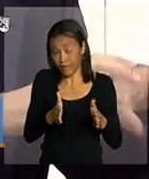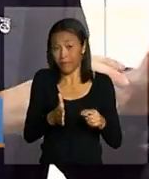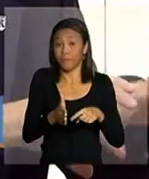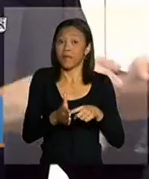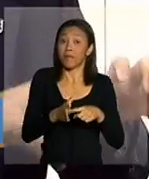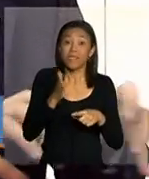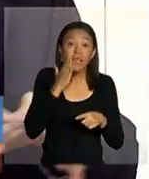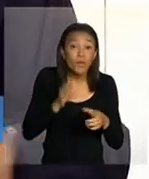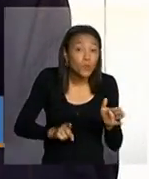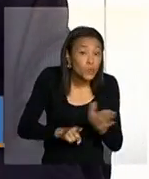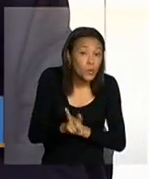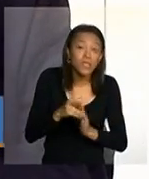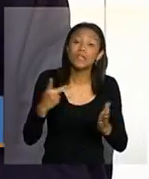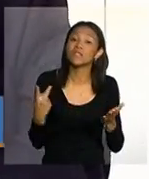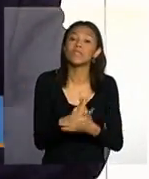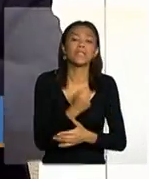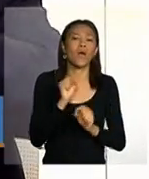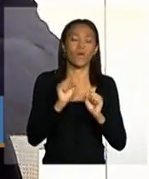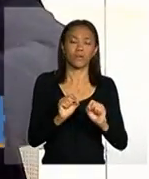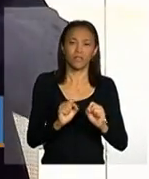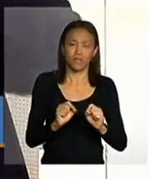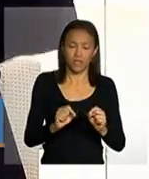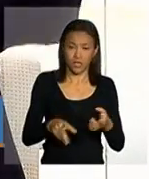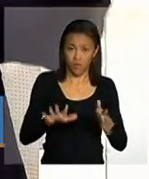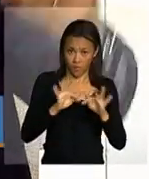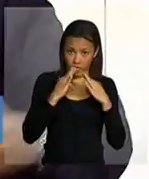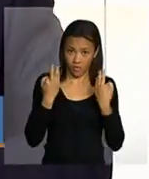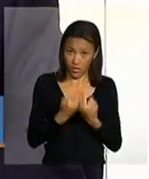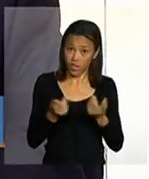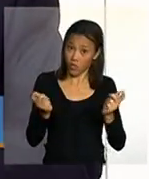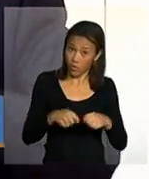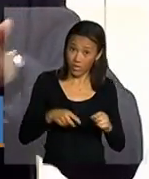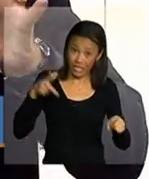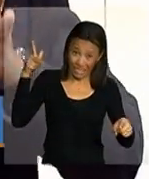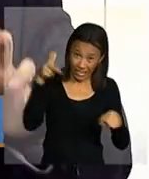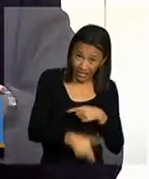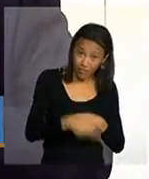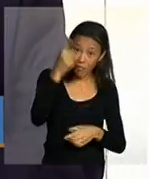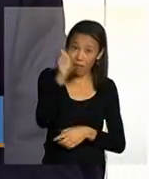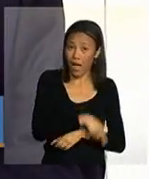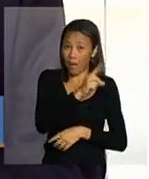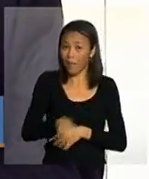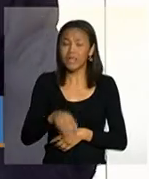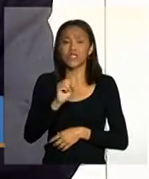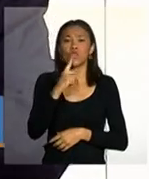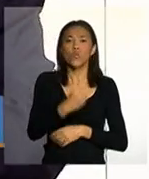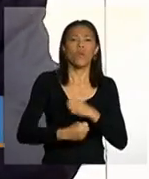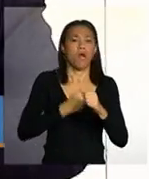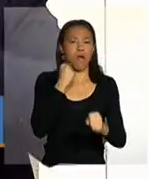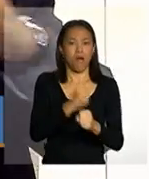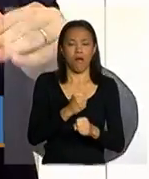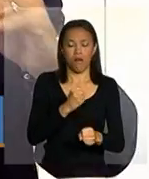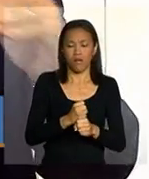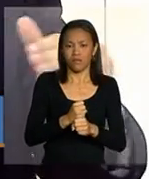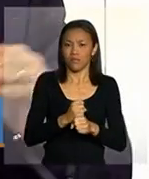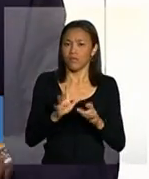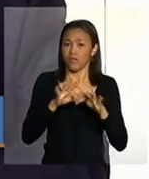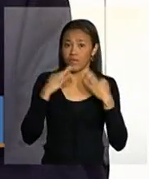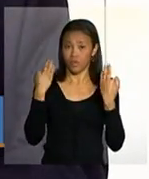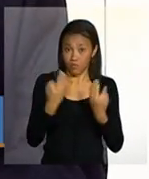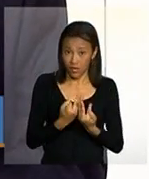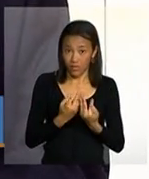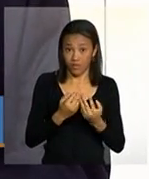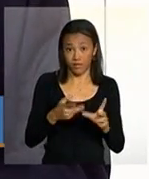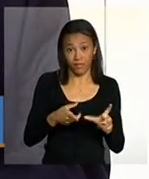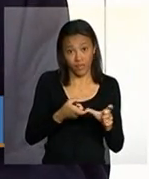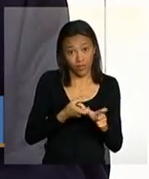identificação do que esteja acontecendo família só poderá vir a ser cancelada se tiver pelo menos um ano de processo de acompanhamento familiar na fase de suspensão